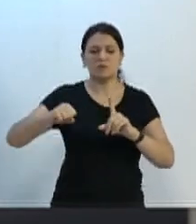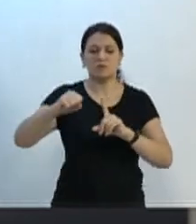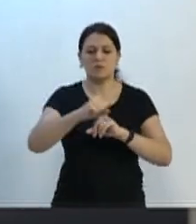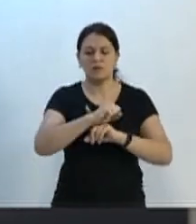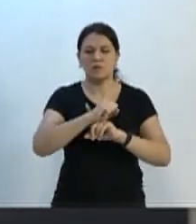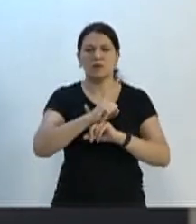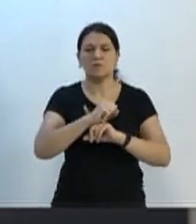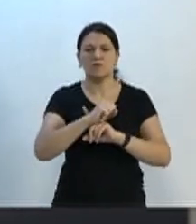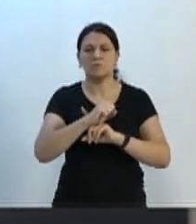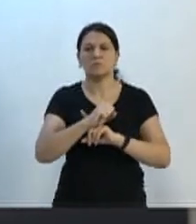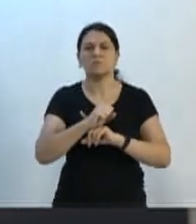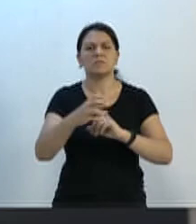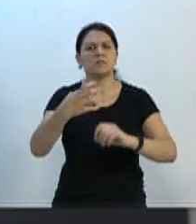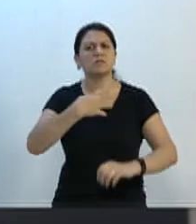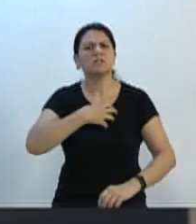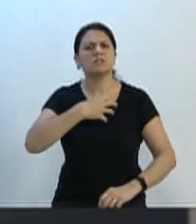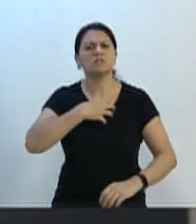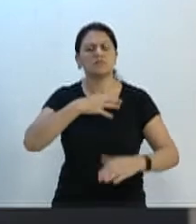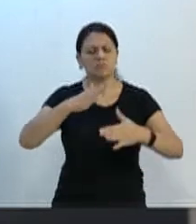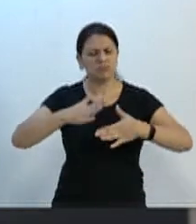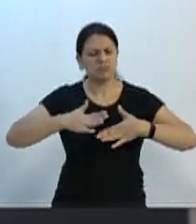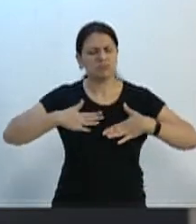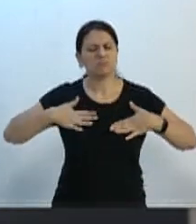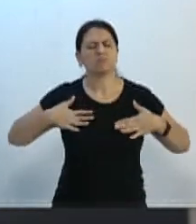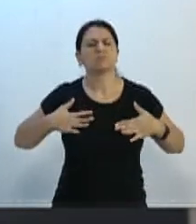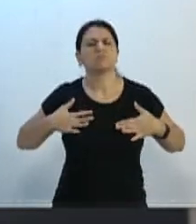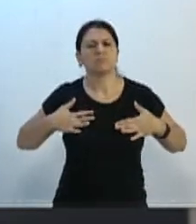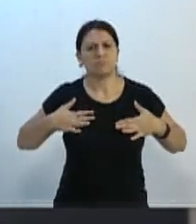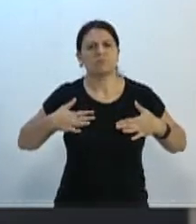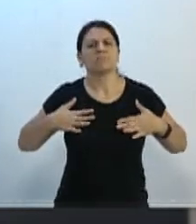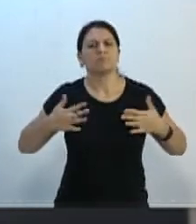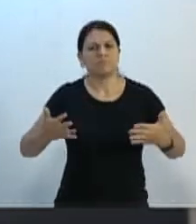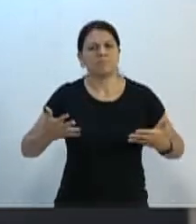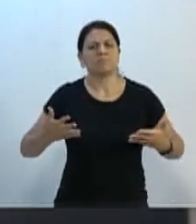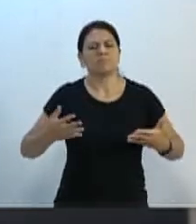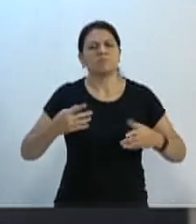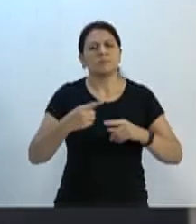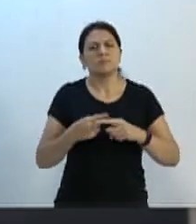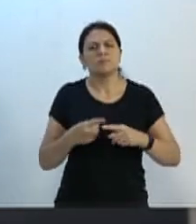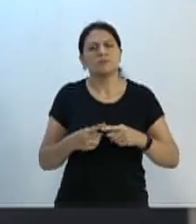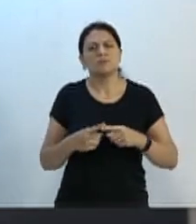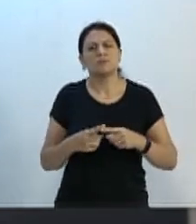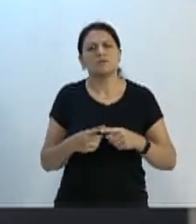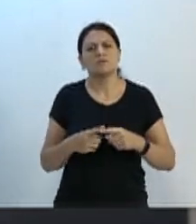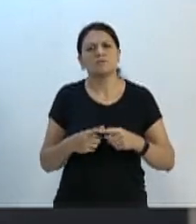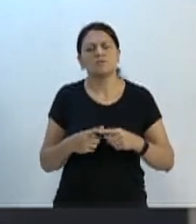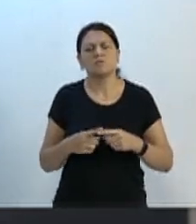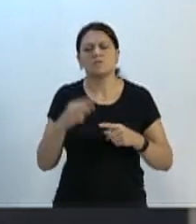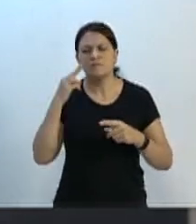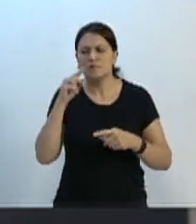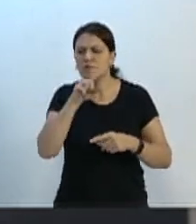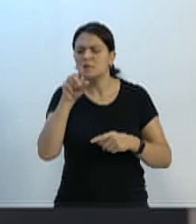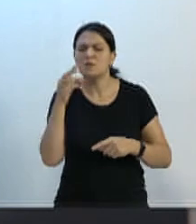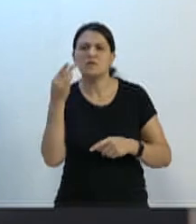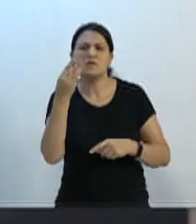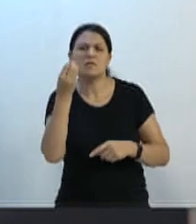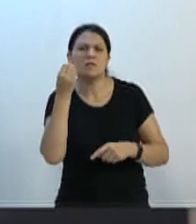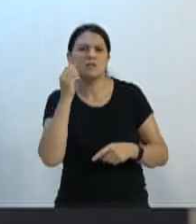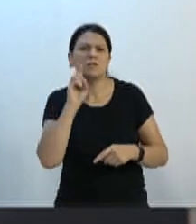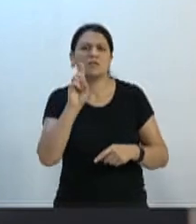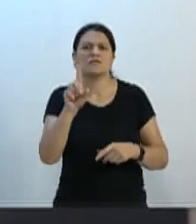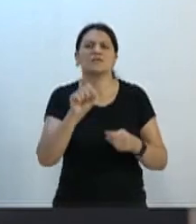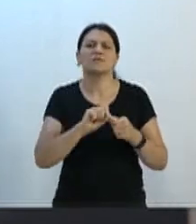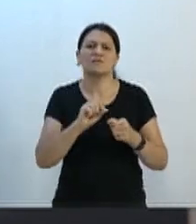todo, está muito orgulhosa de ver o senhor nesses 30 dias aqui fazer o que